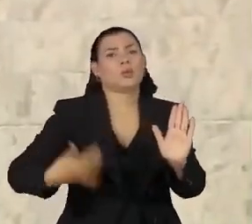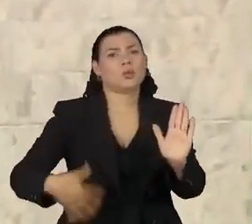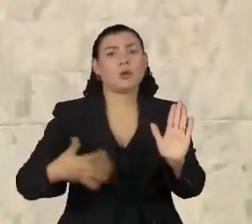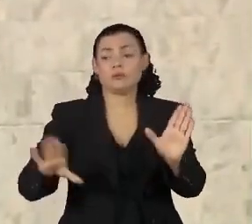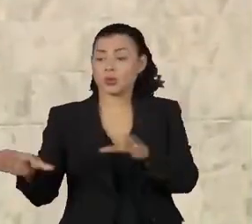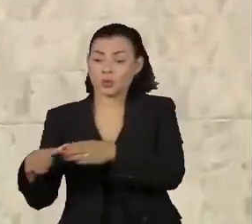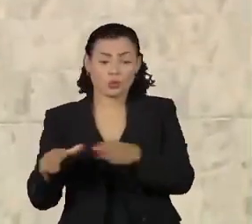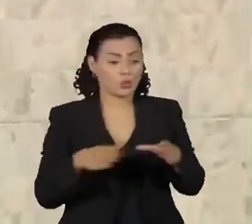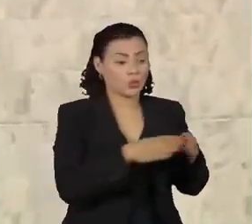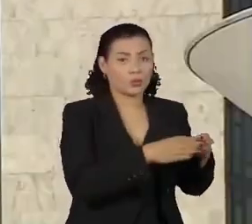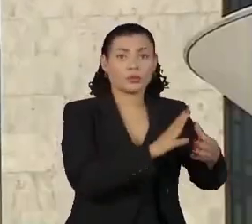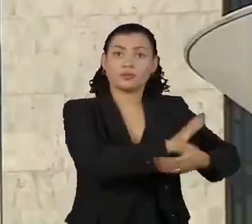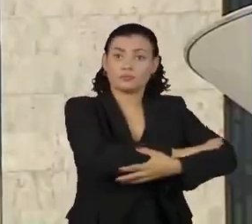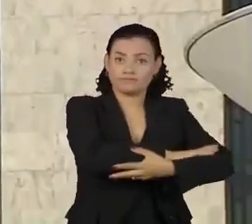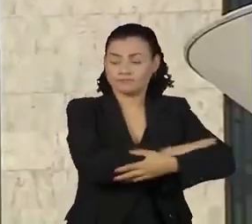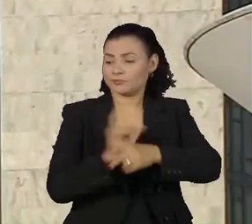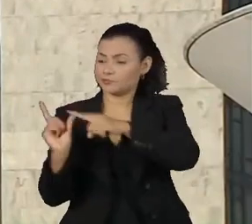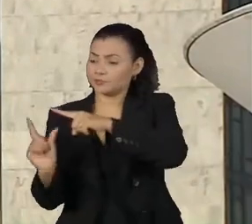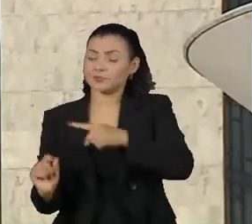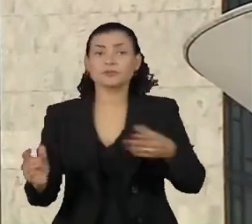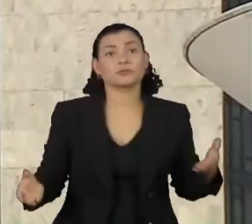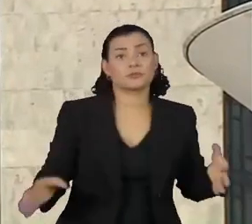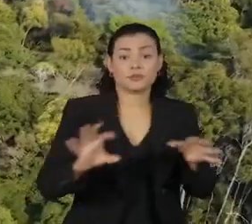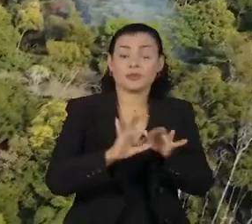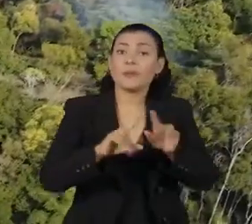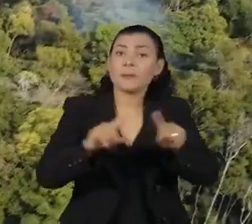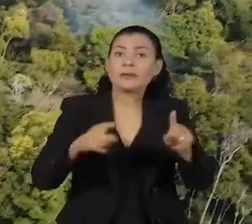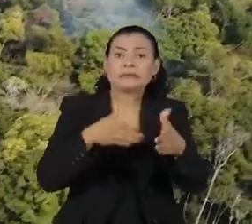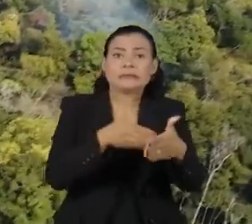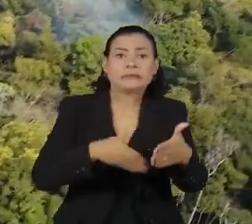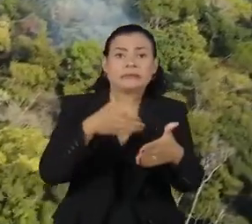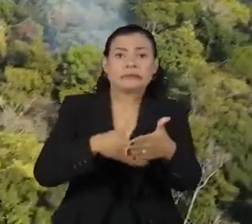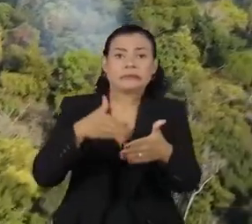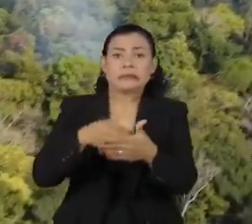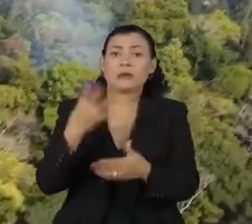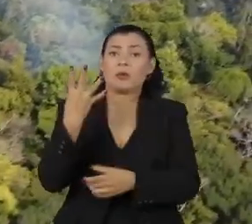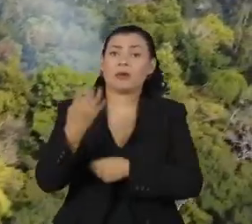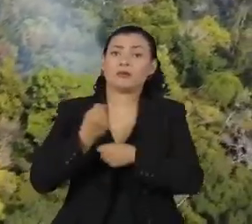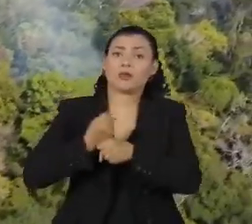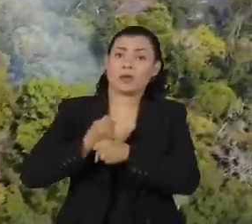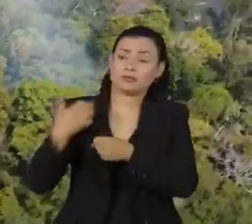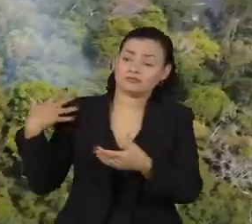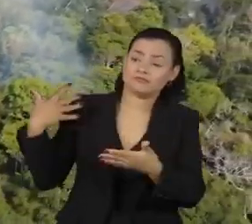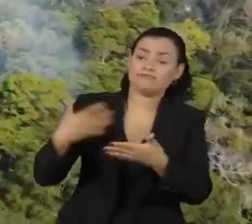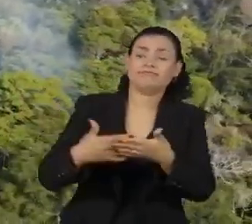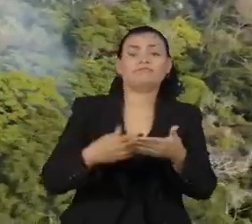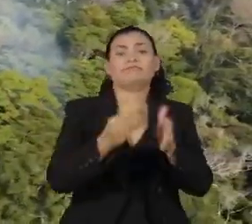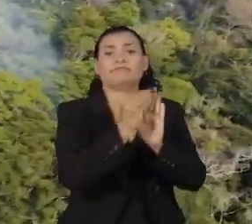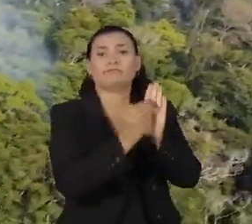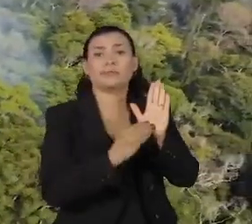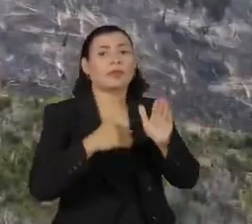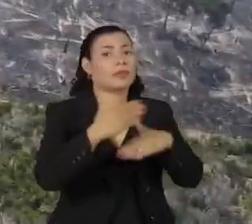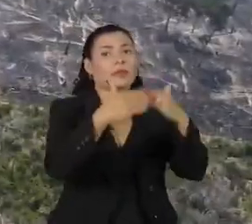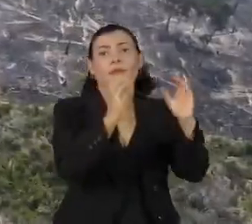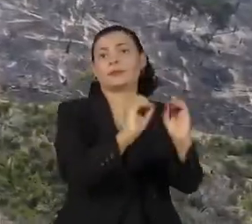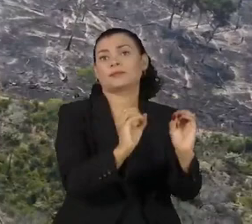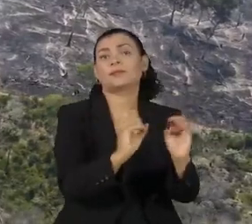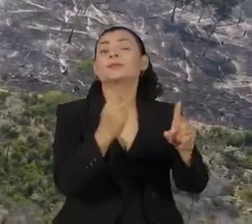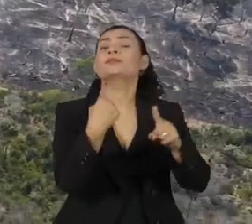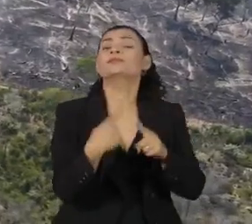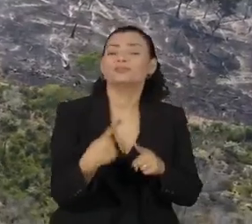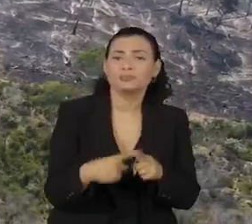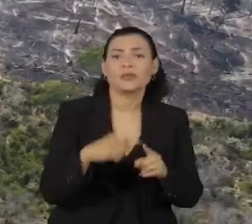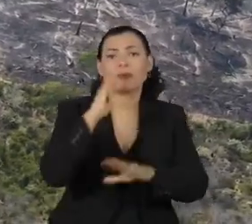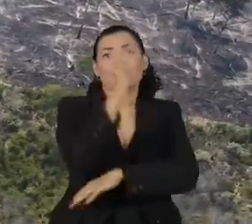blocos, mas tem esbarrado em inúmeros obstáculos. Nos últimos quatro anos, as tratativas não avançaram por causa